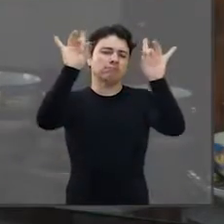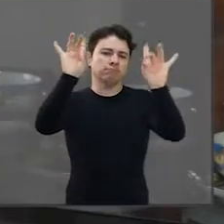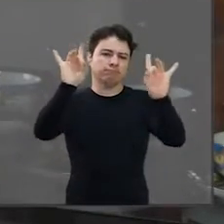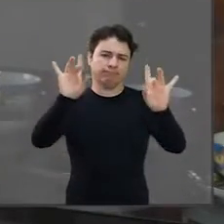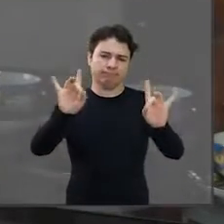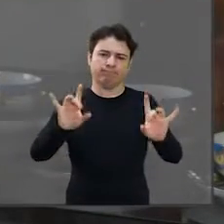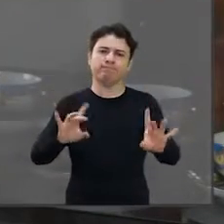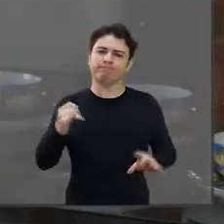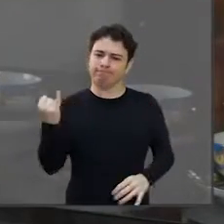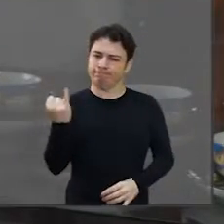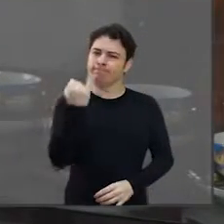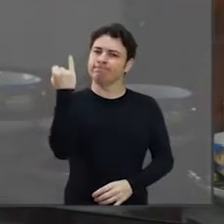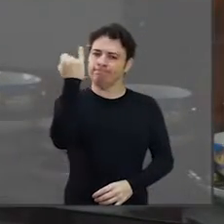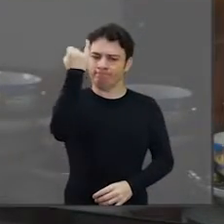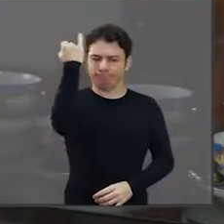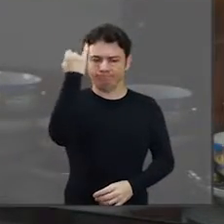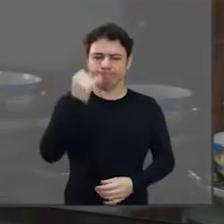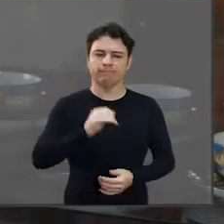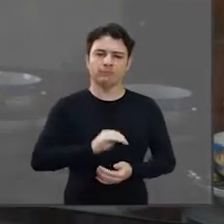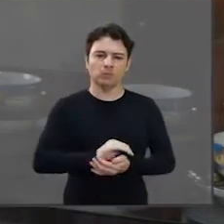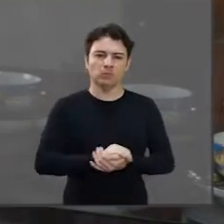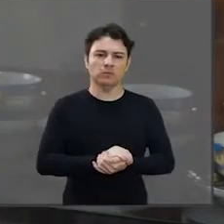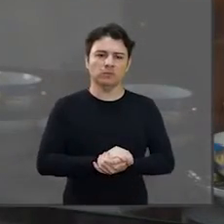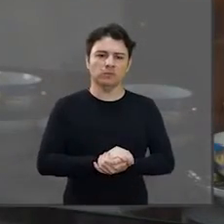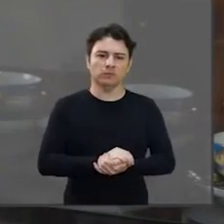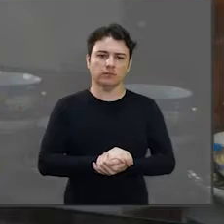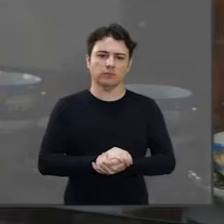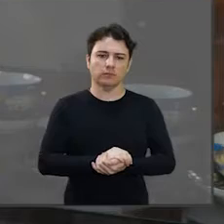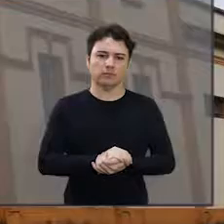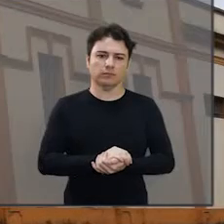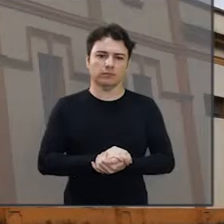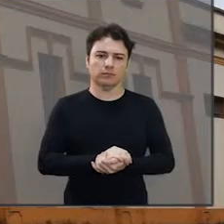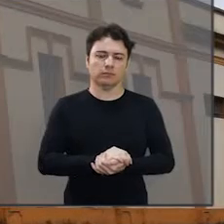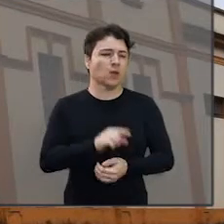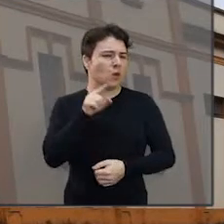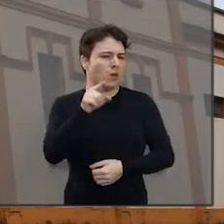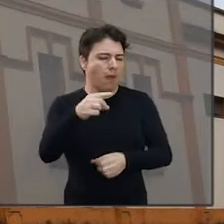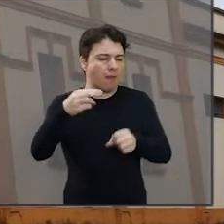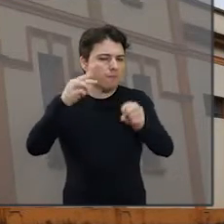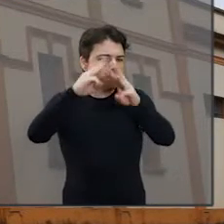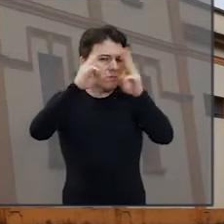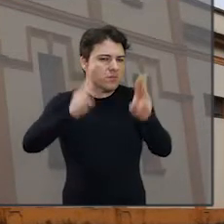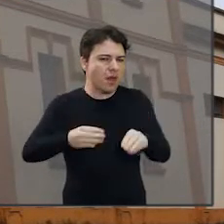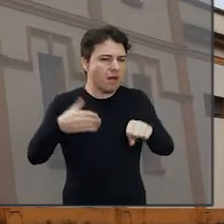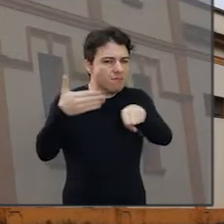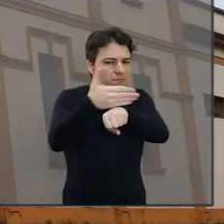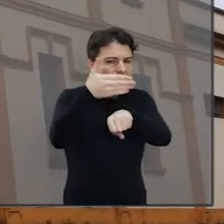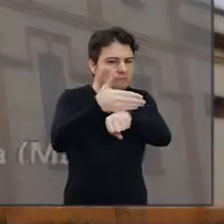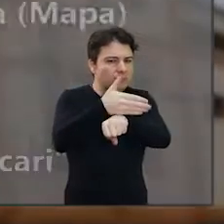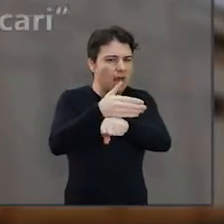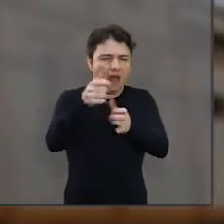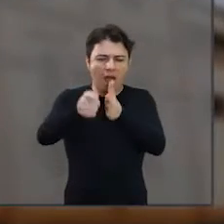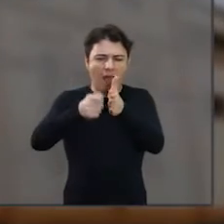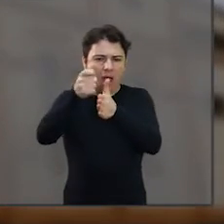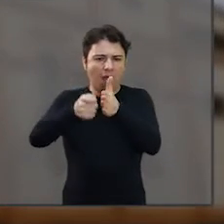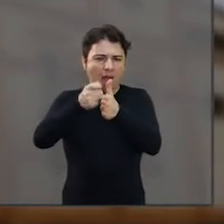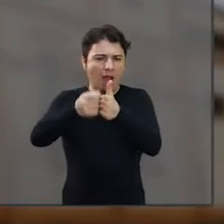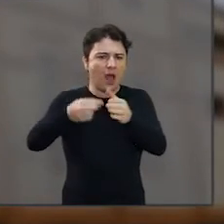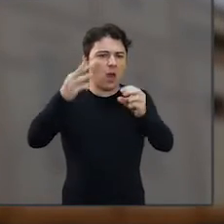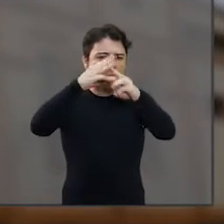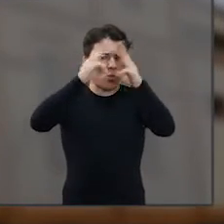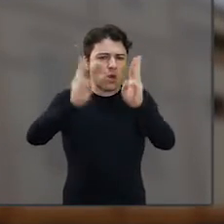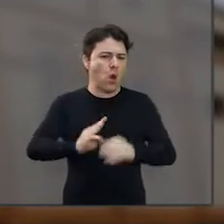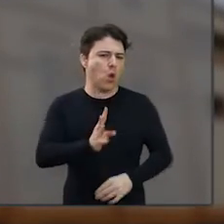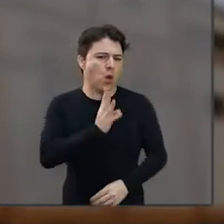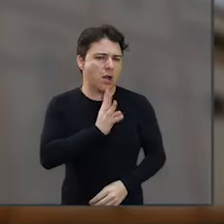envolvidas com essa área para a importância desses espaços. E você, costuma visitar museus? Conhece os